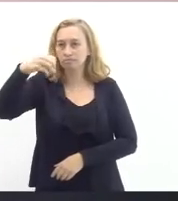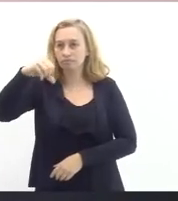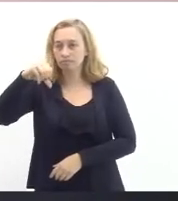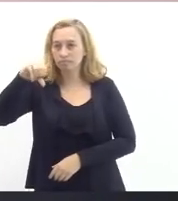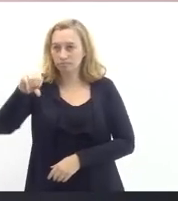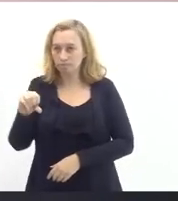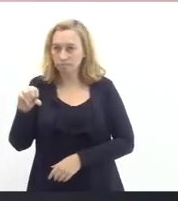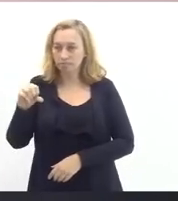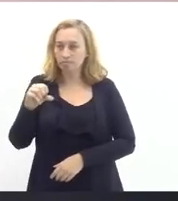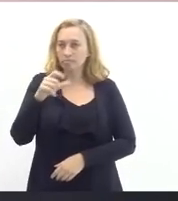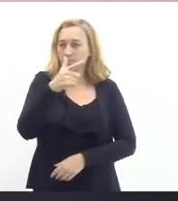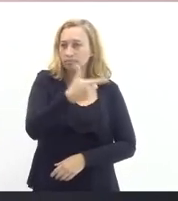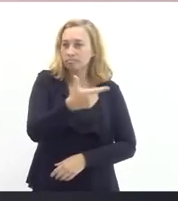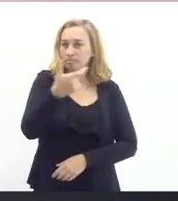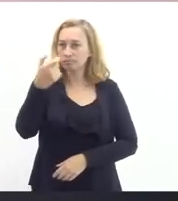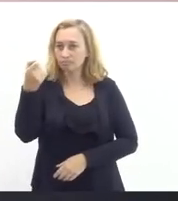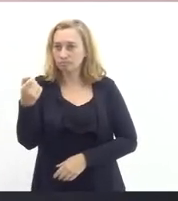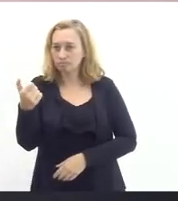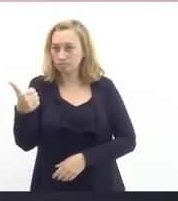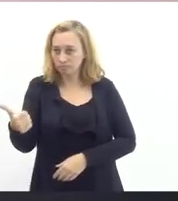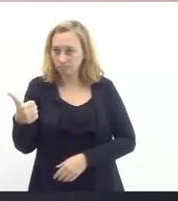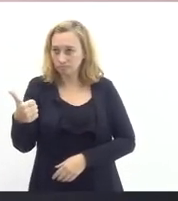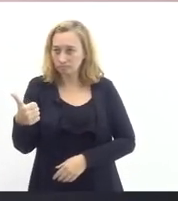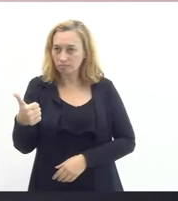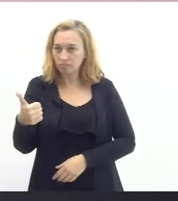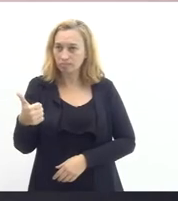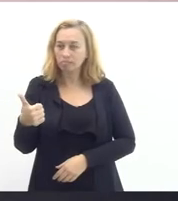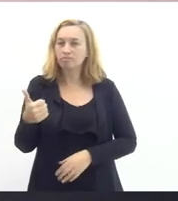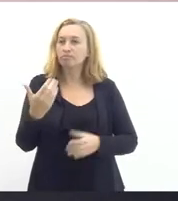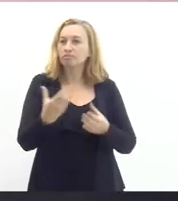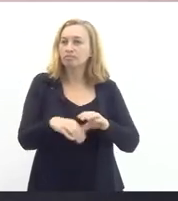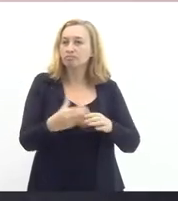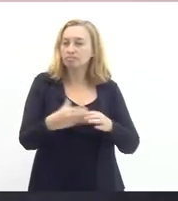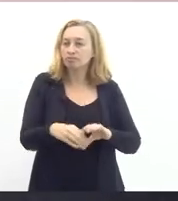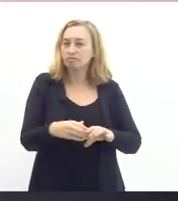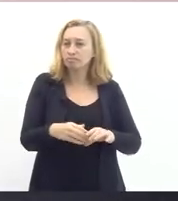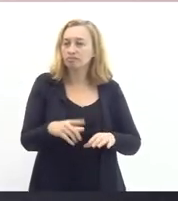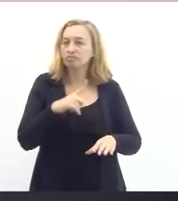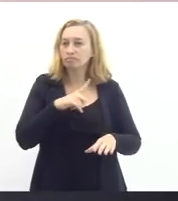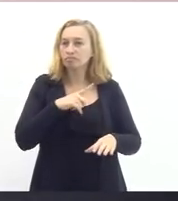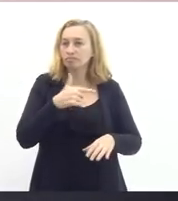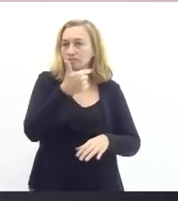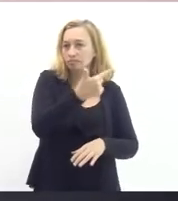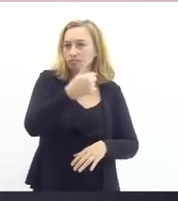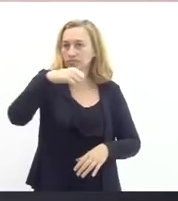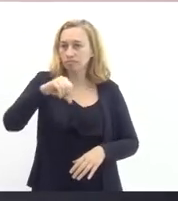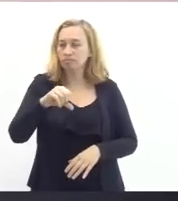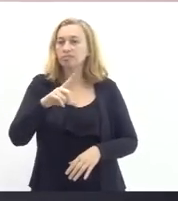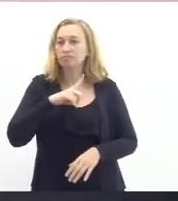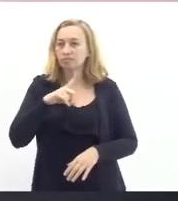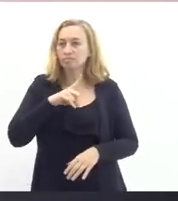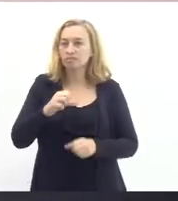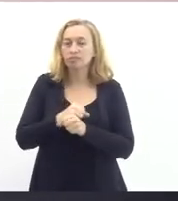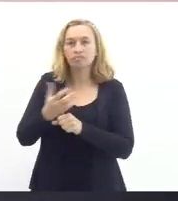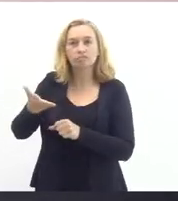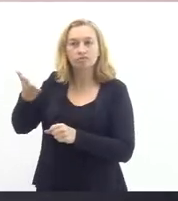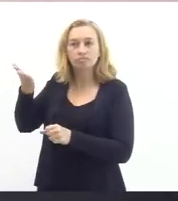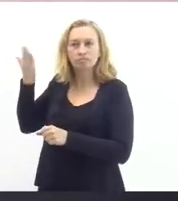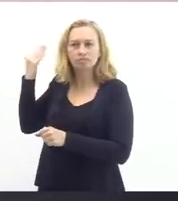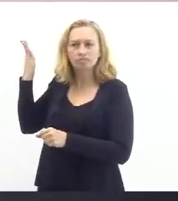concursados em 2021 do concurso que ocorreu em 2019 então teve convocação ano passado na Fai Tech